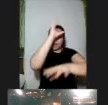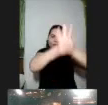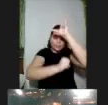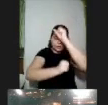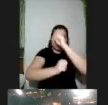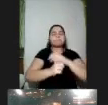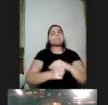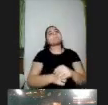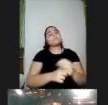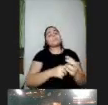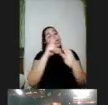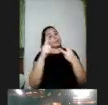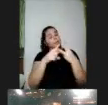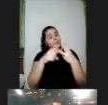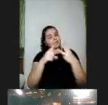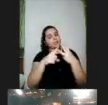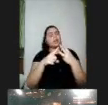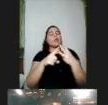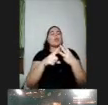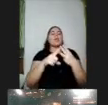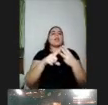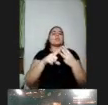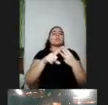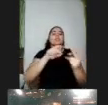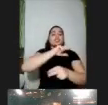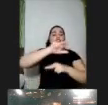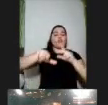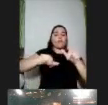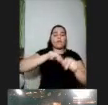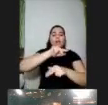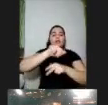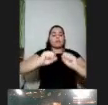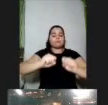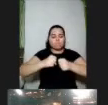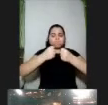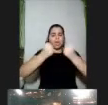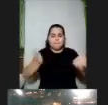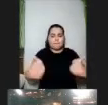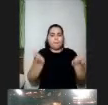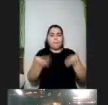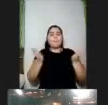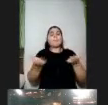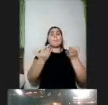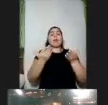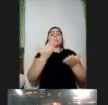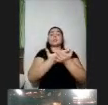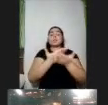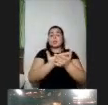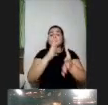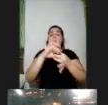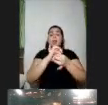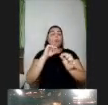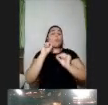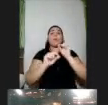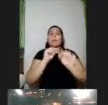múltiplas formas de motivar e engajar os estudantes as afetivas que estão ligadas a isso nem todo mundo vai se interessar